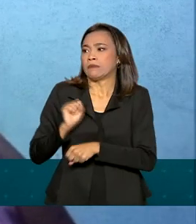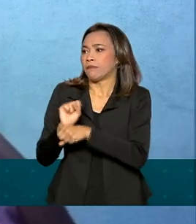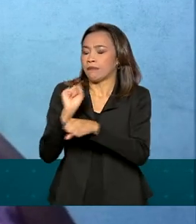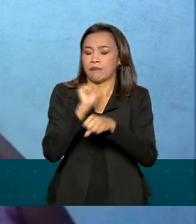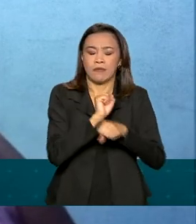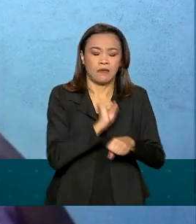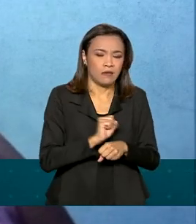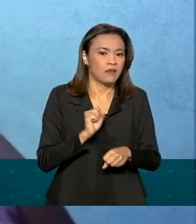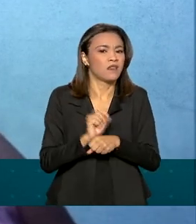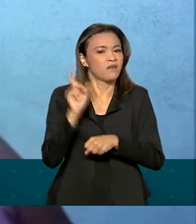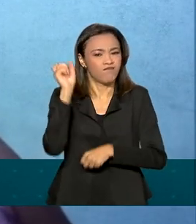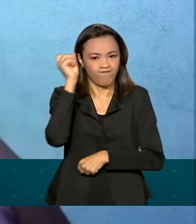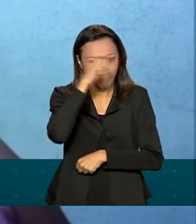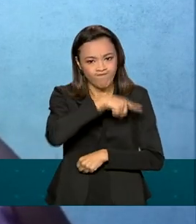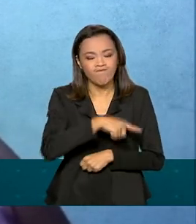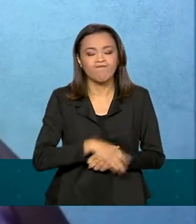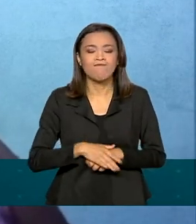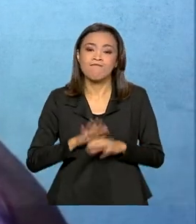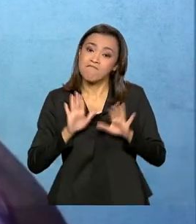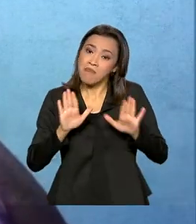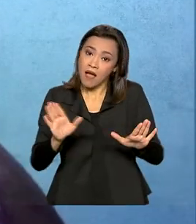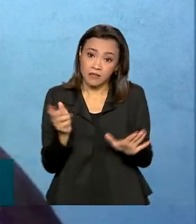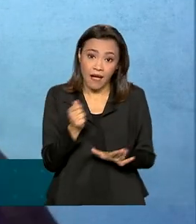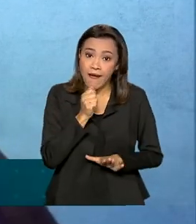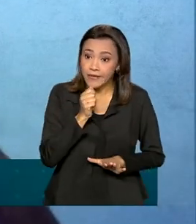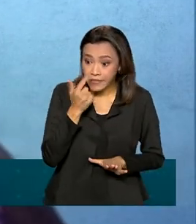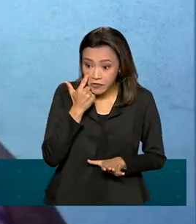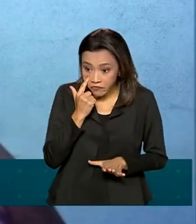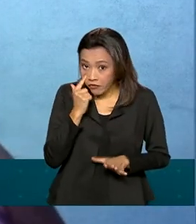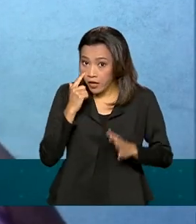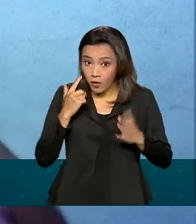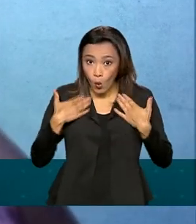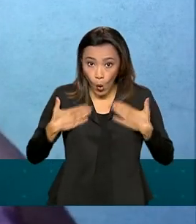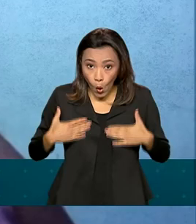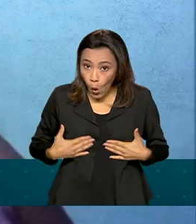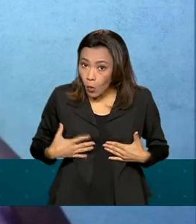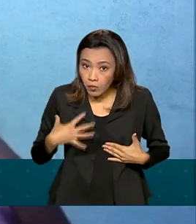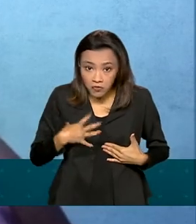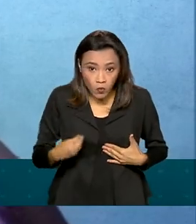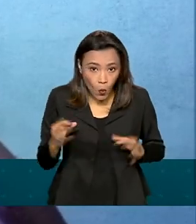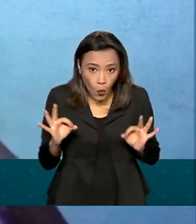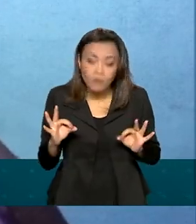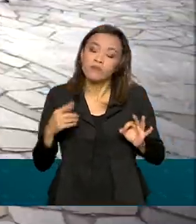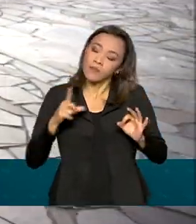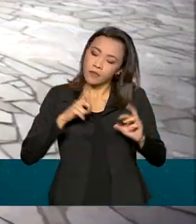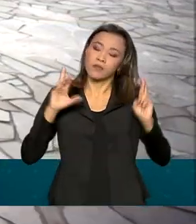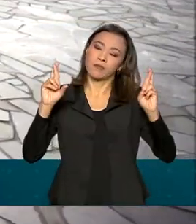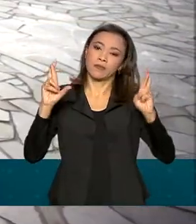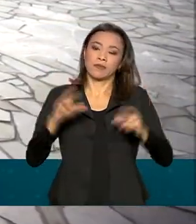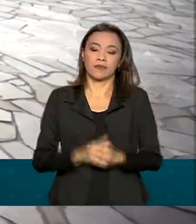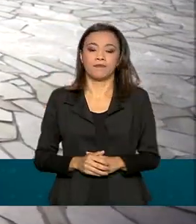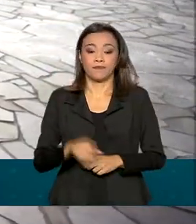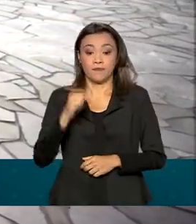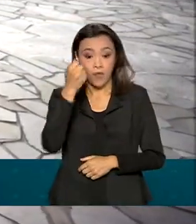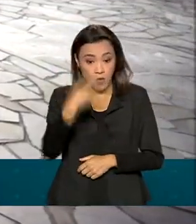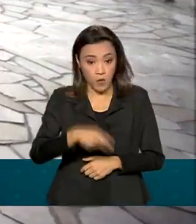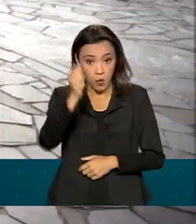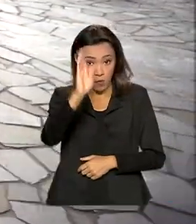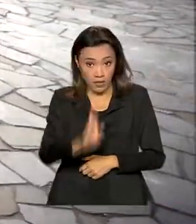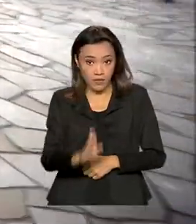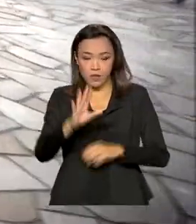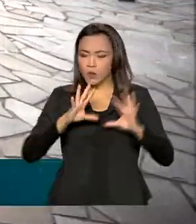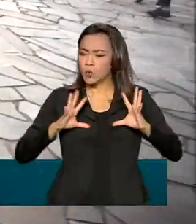mas enquanto a gente não tem um corpo, a gente tem que ter esperança. No Brasil,